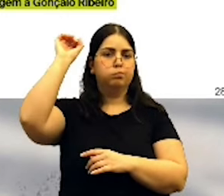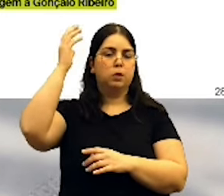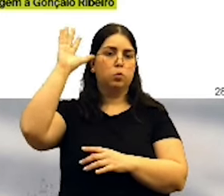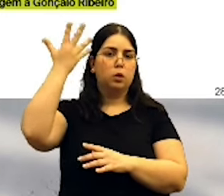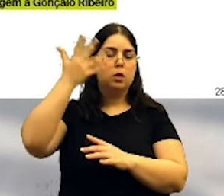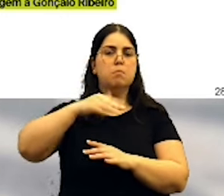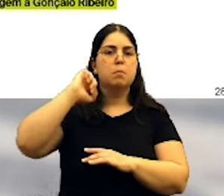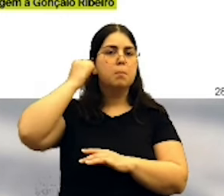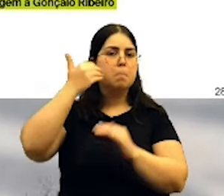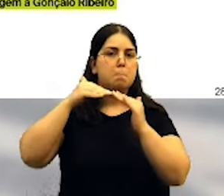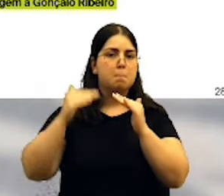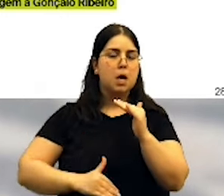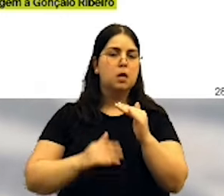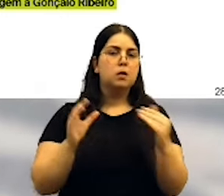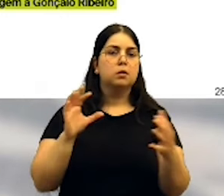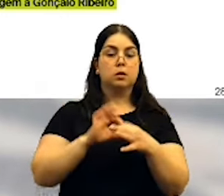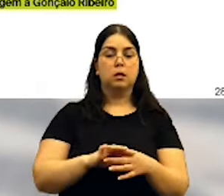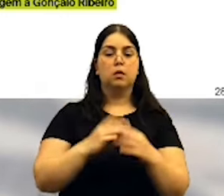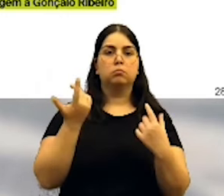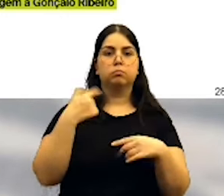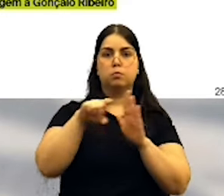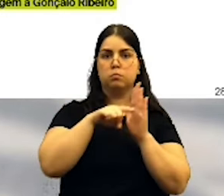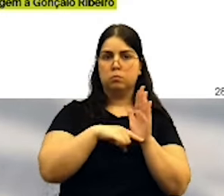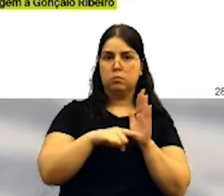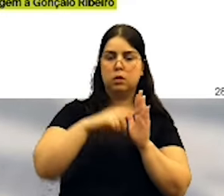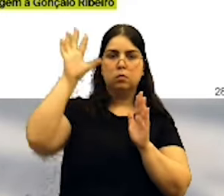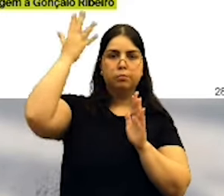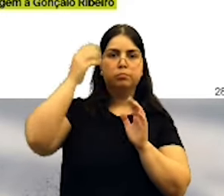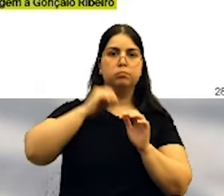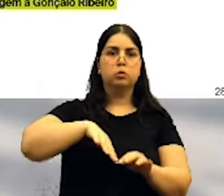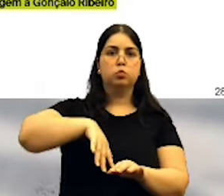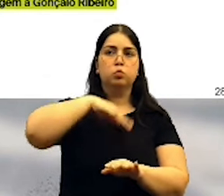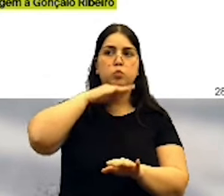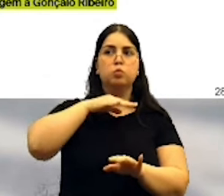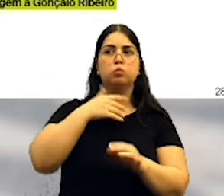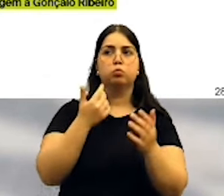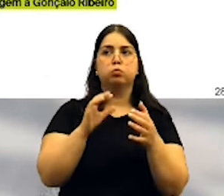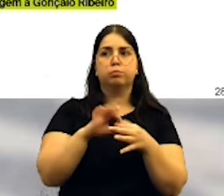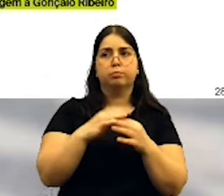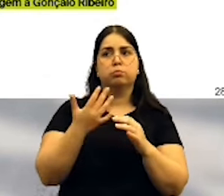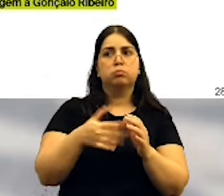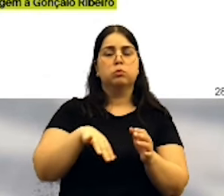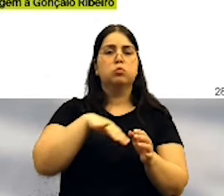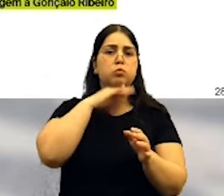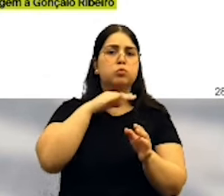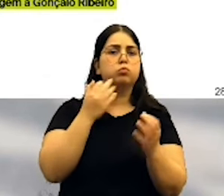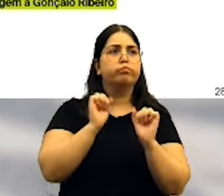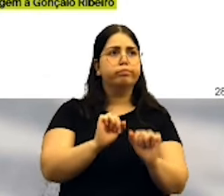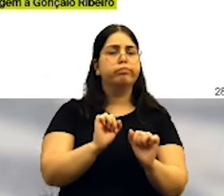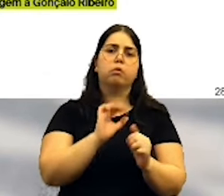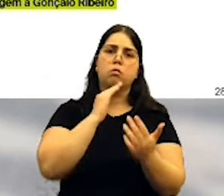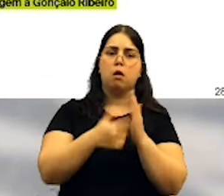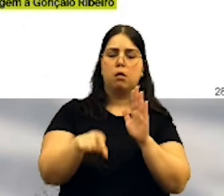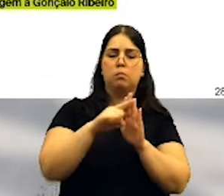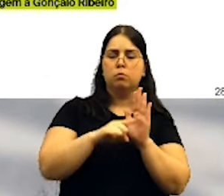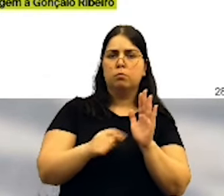compensação do ponto de vista da poluição atmosférica. É neste tipo de medida que isso se faz melhor,